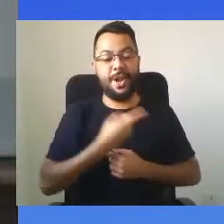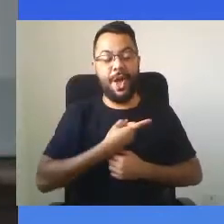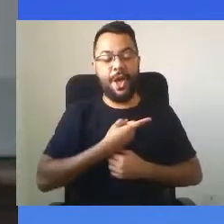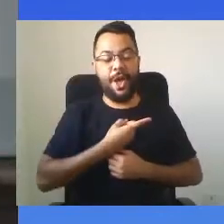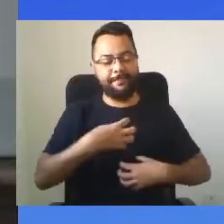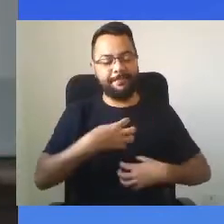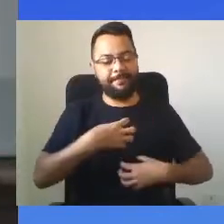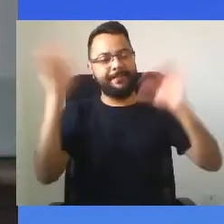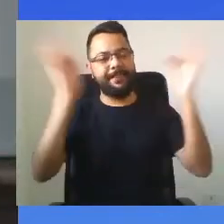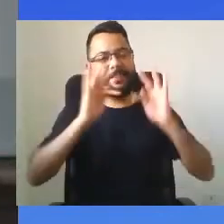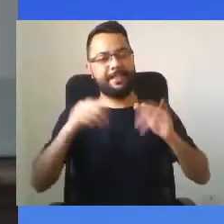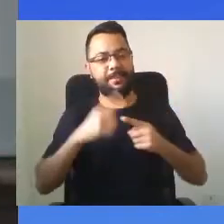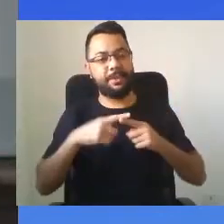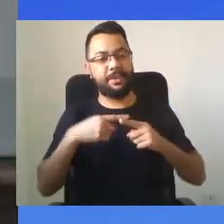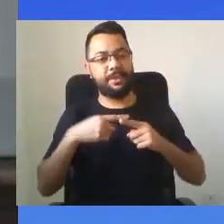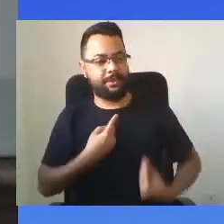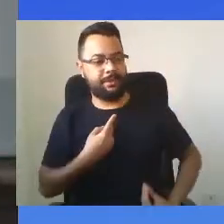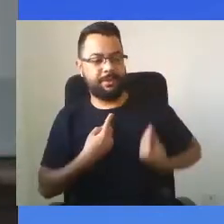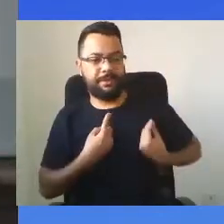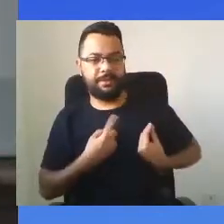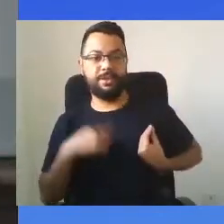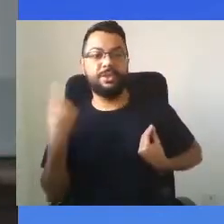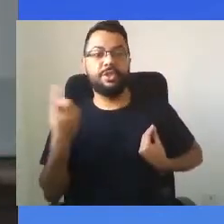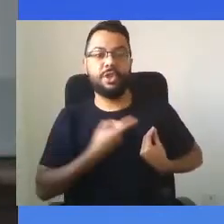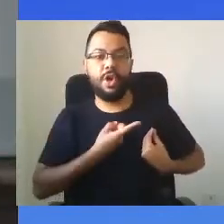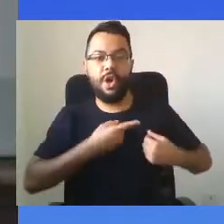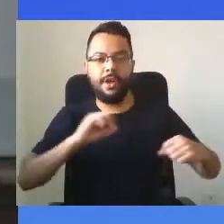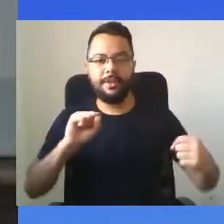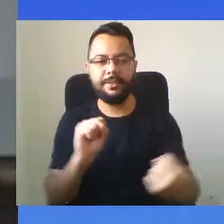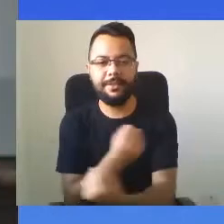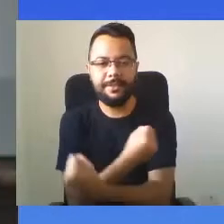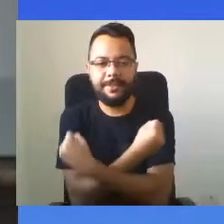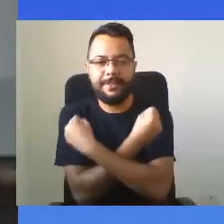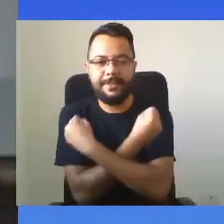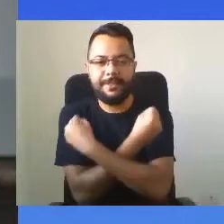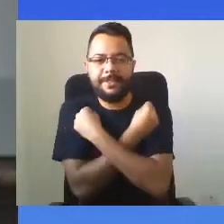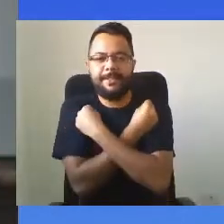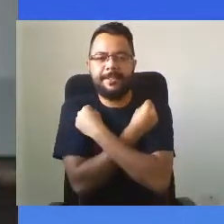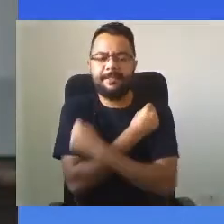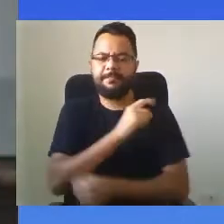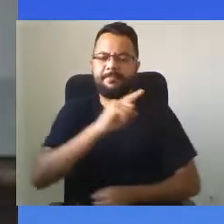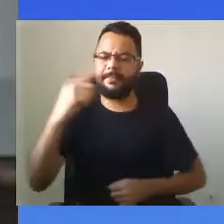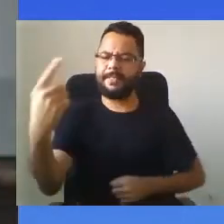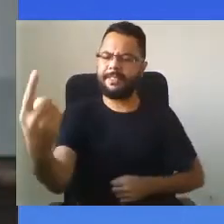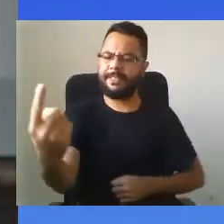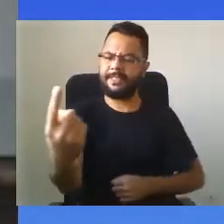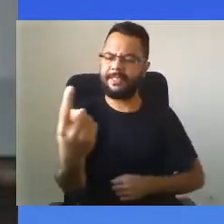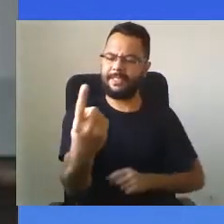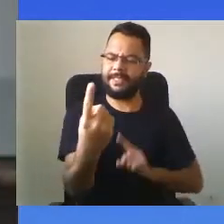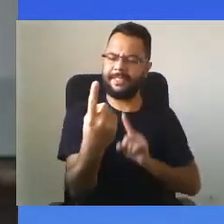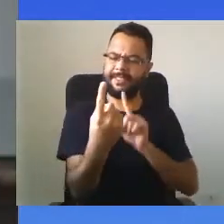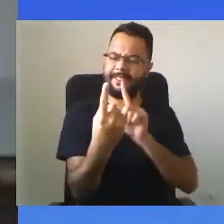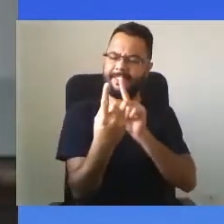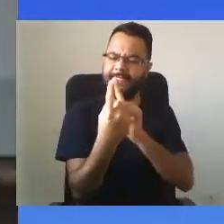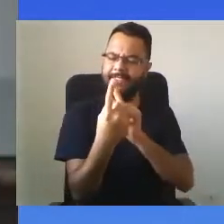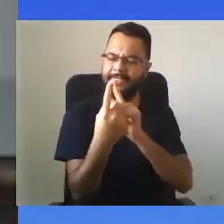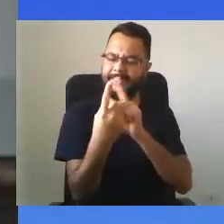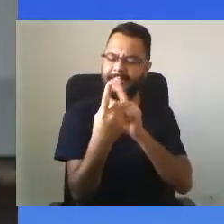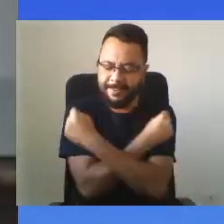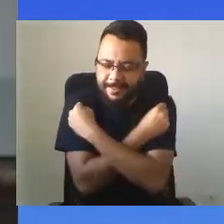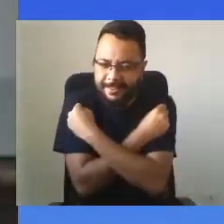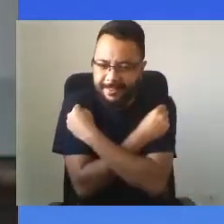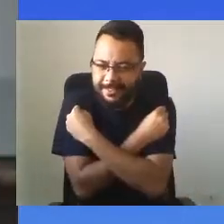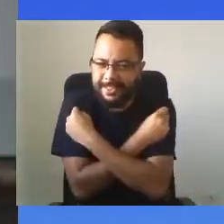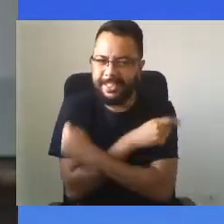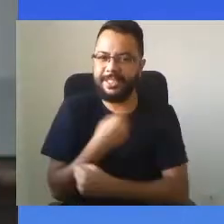E nós daremos um abraço ao primeiro desconhecido e louvaremos a sorte de manter